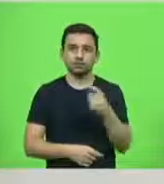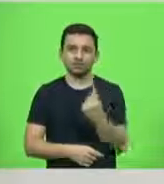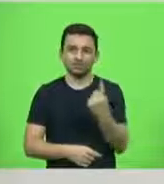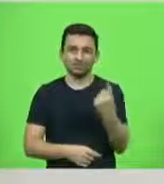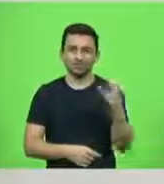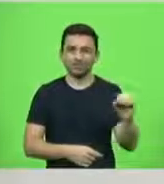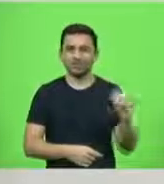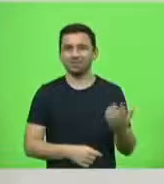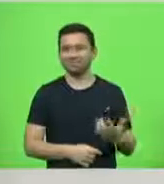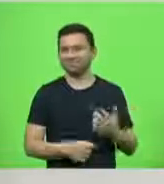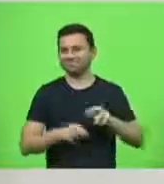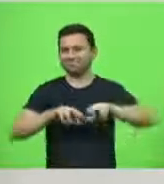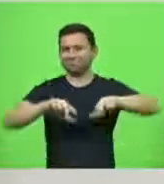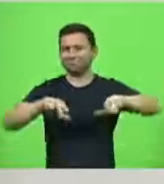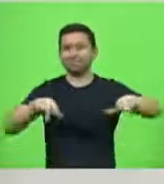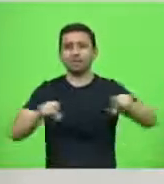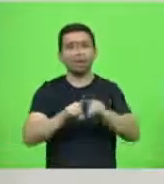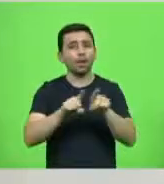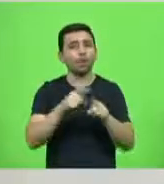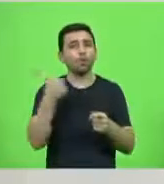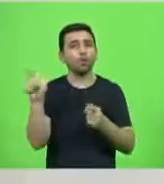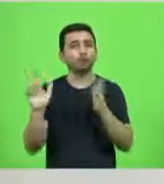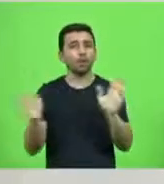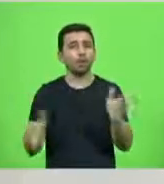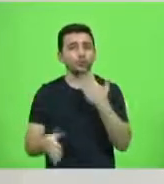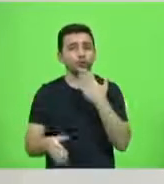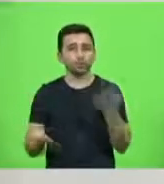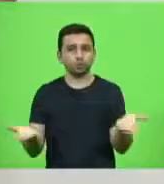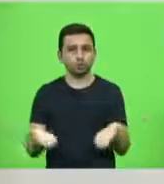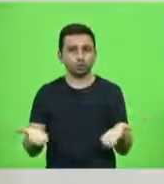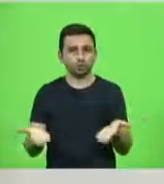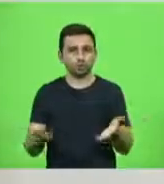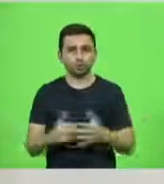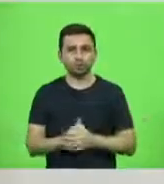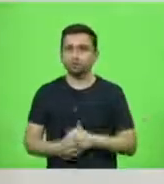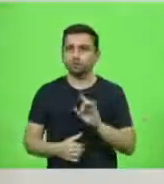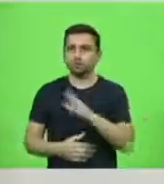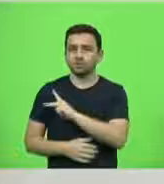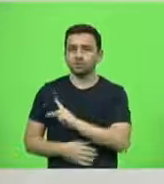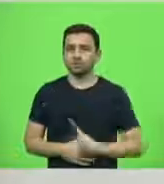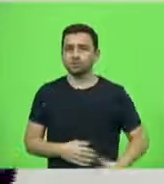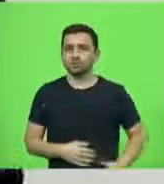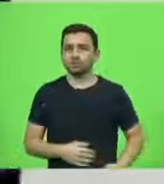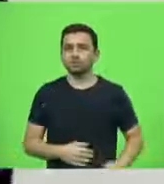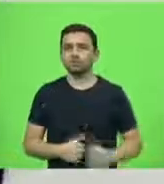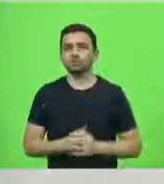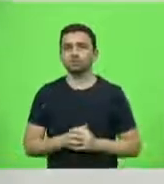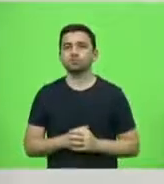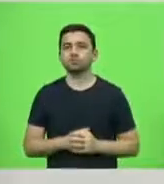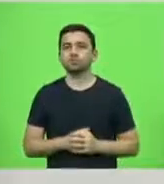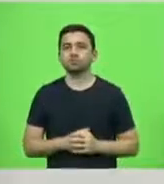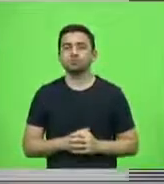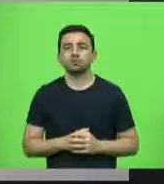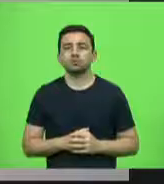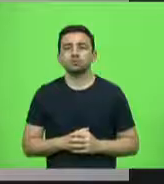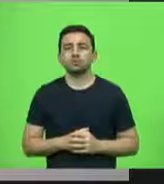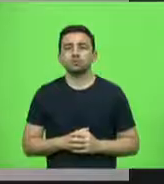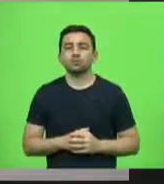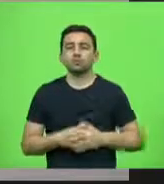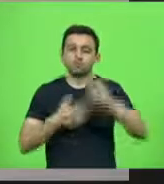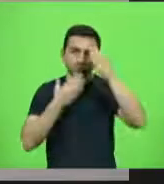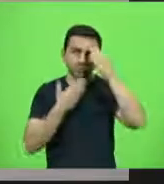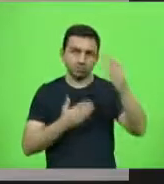sem falar em outras que foram solicitadas no dia de hoje. Era isso, senhor presidente. Muito obrigado. Obrigado, deputado